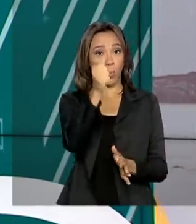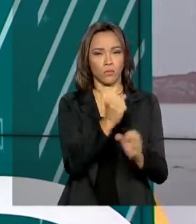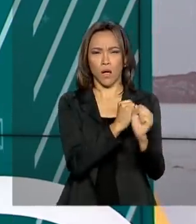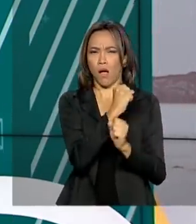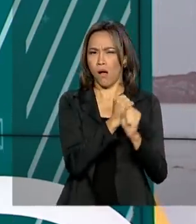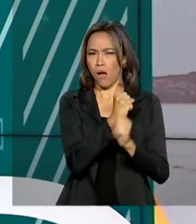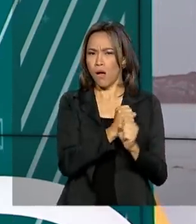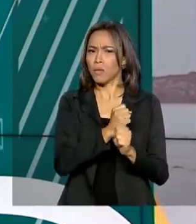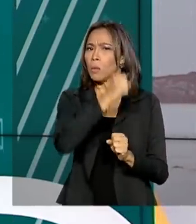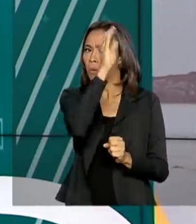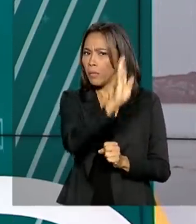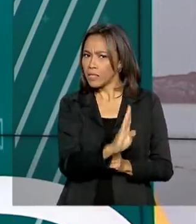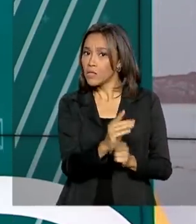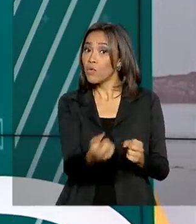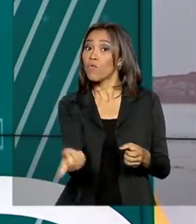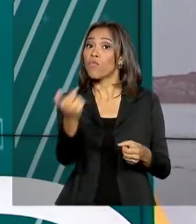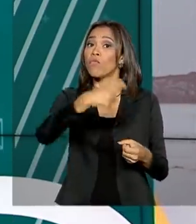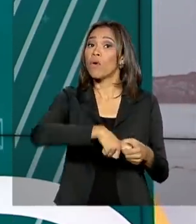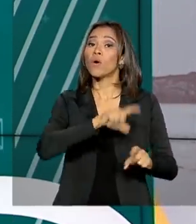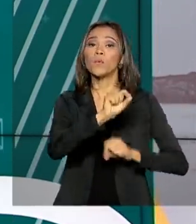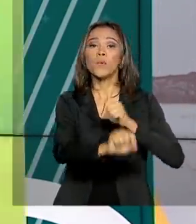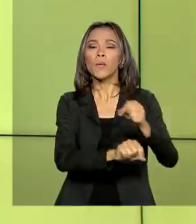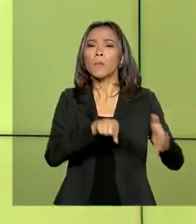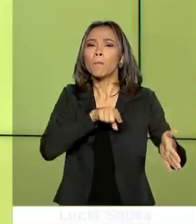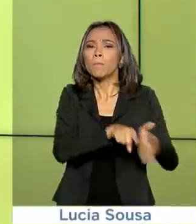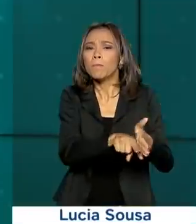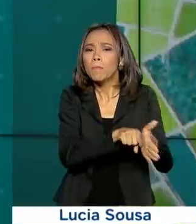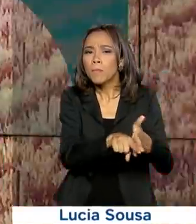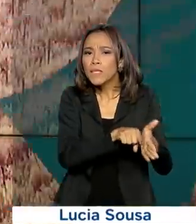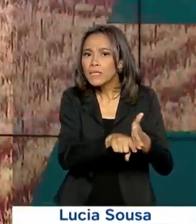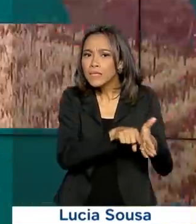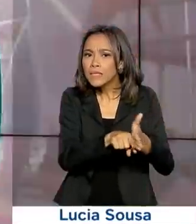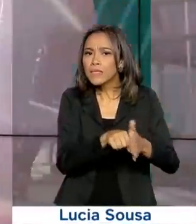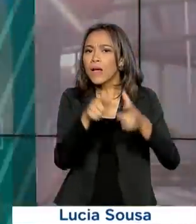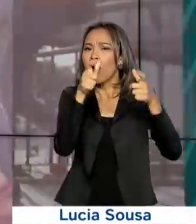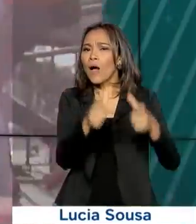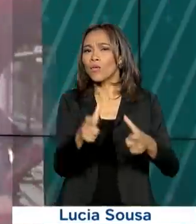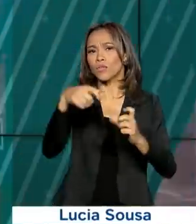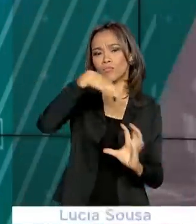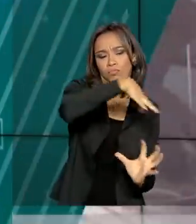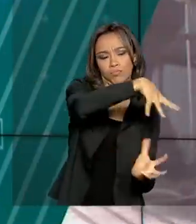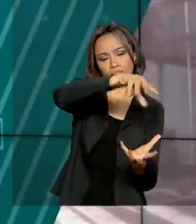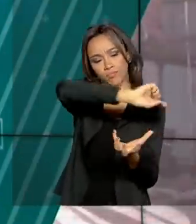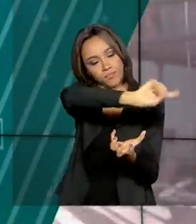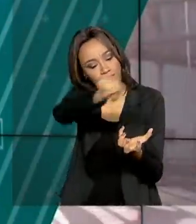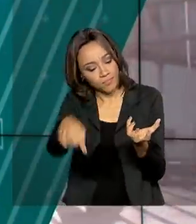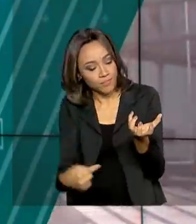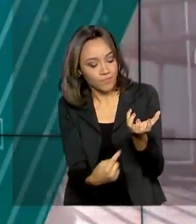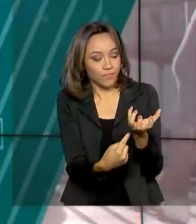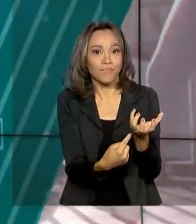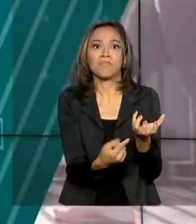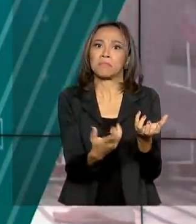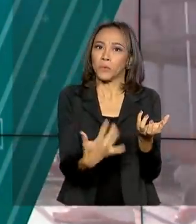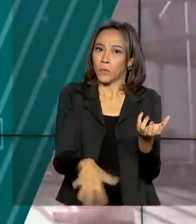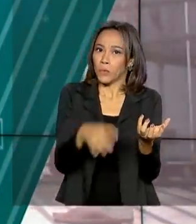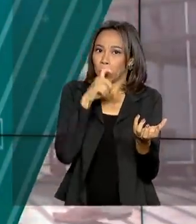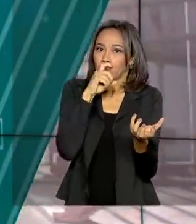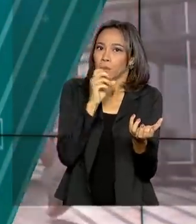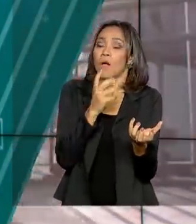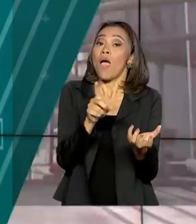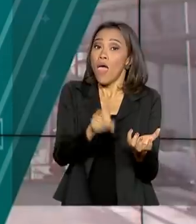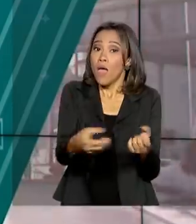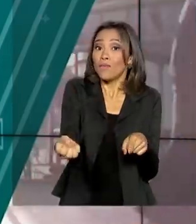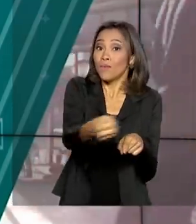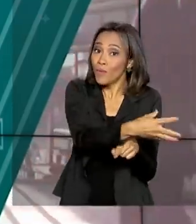o Brasil volta a operar um centro de pesquisa no continente Antártico. É a nova estação Comandante Ferraz, que foi inaugurada na